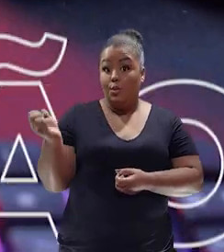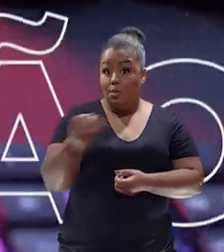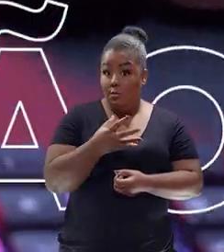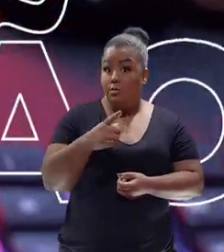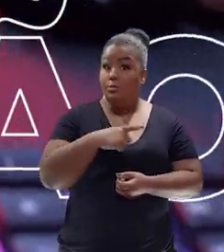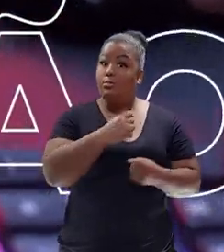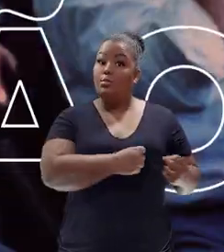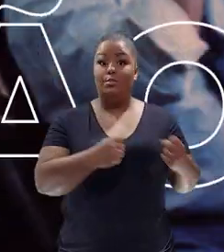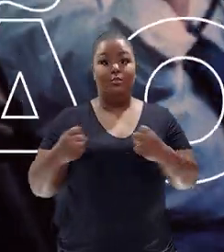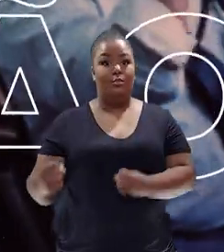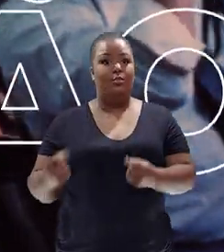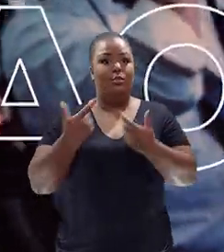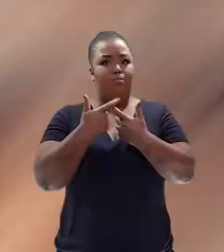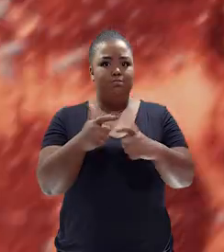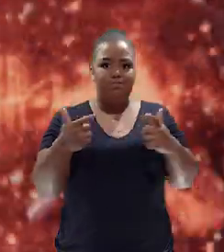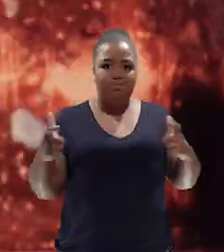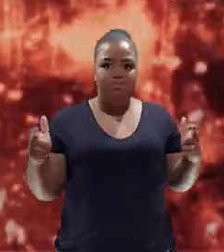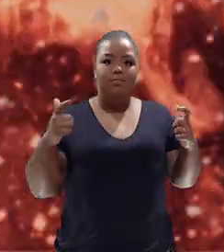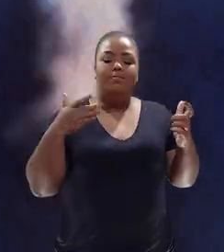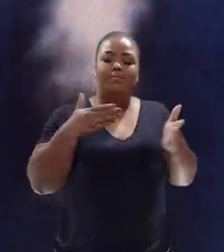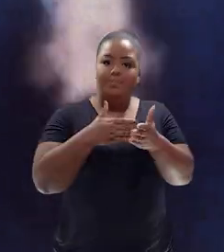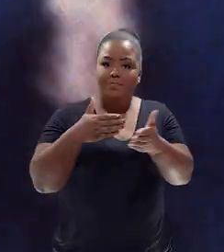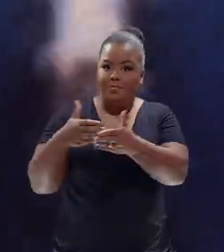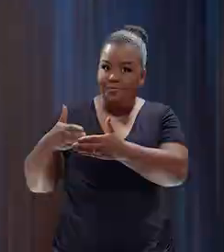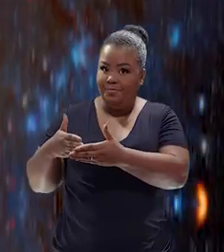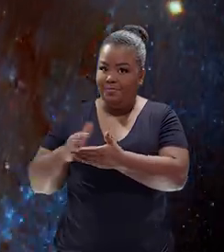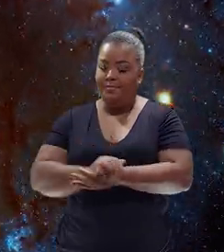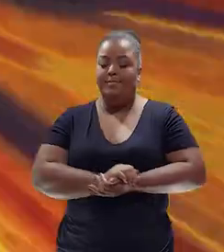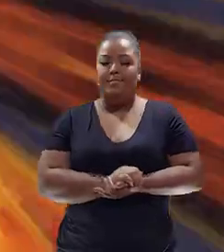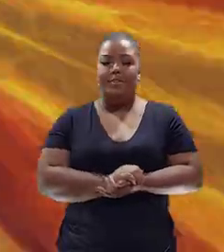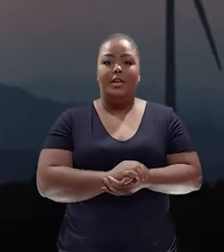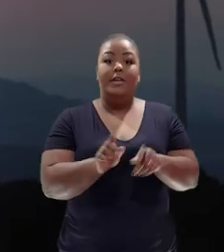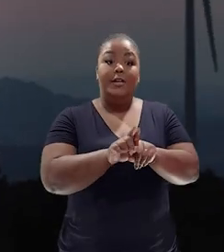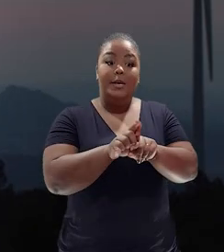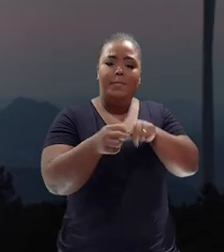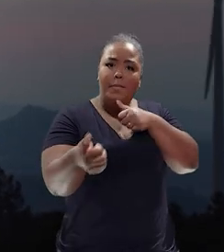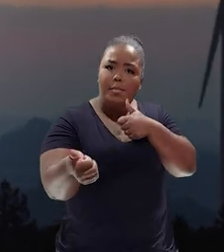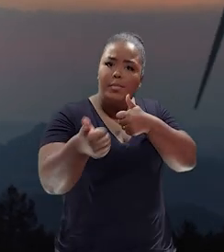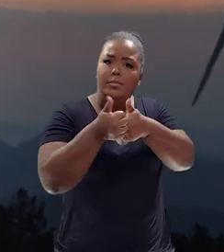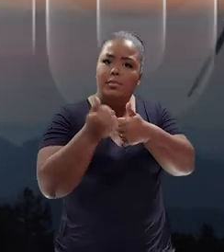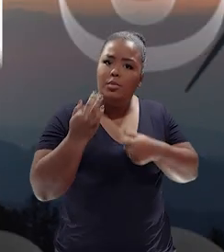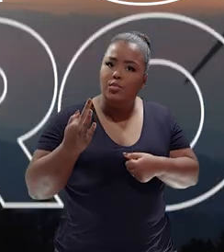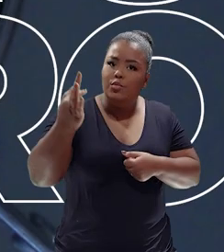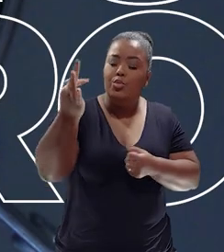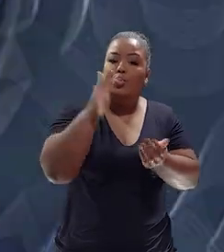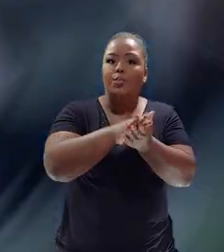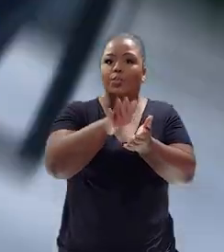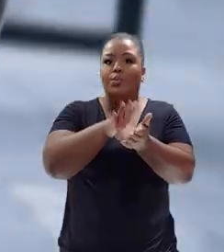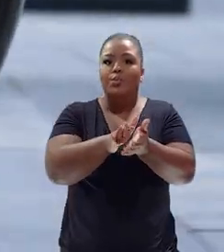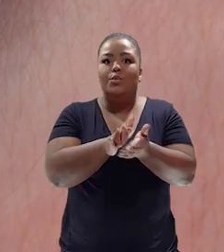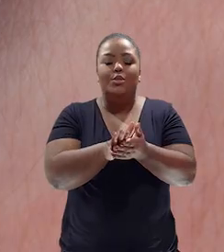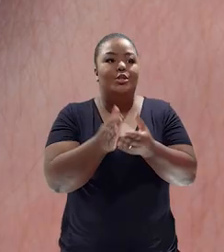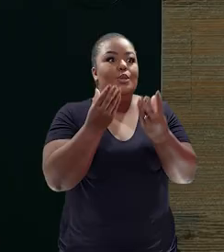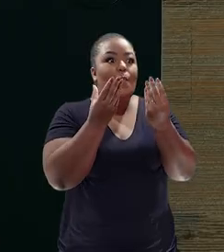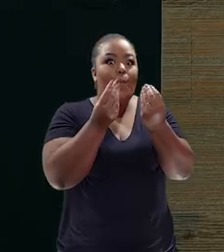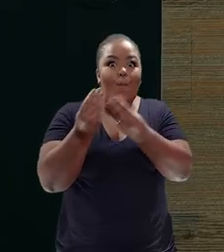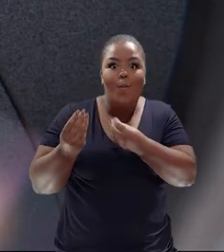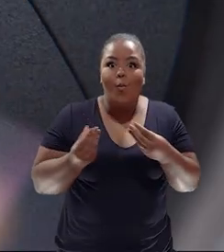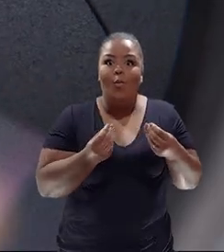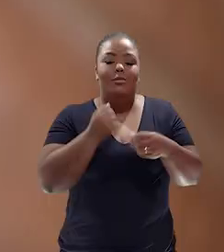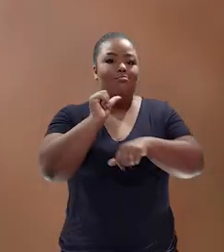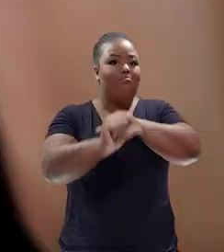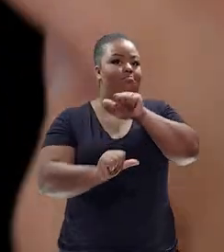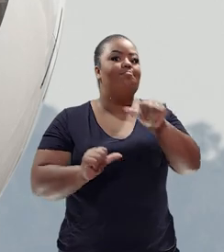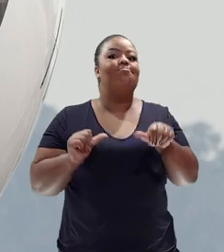A inovação tem o poder de expandir fronteiras, de aproximar o futuro e de produzir infinitas